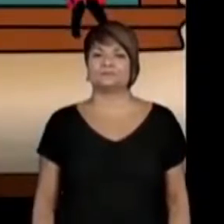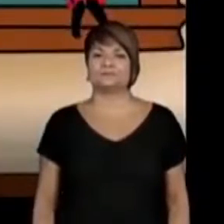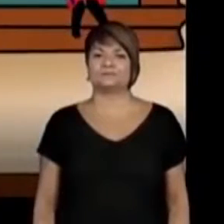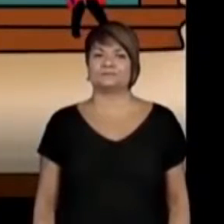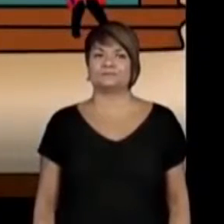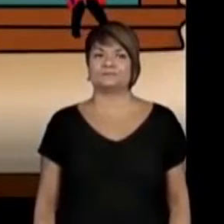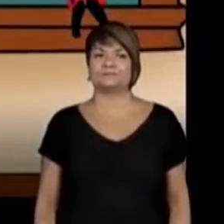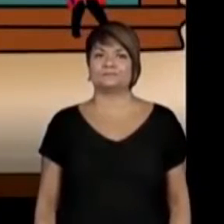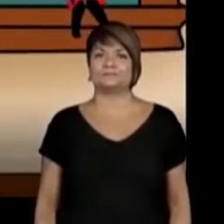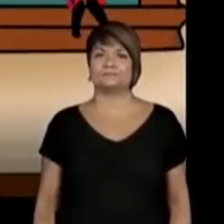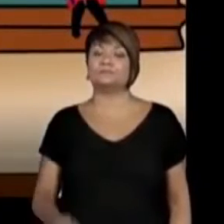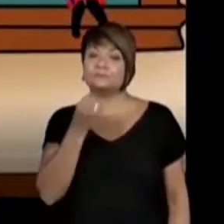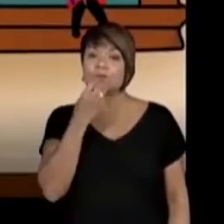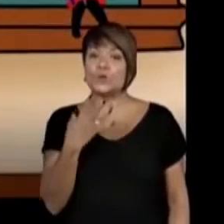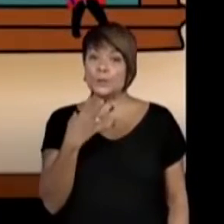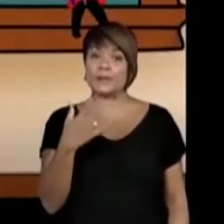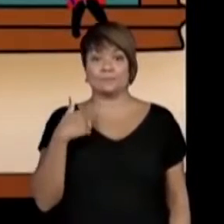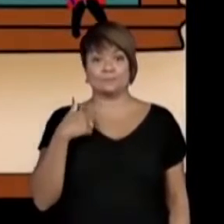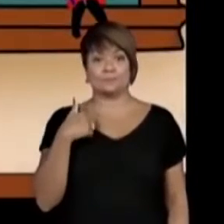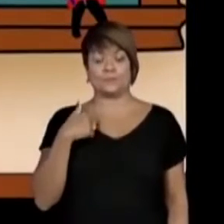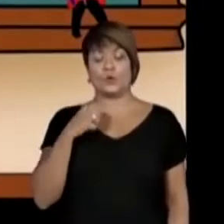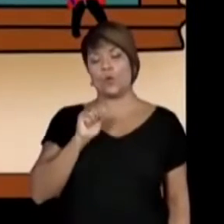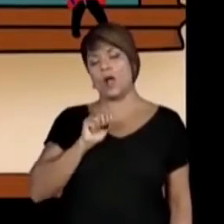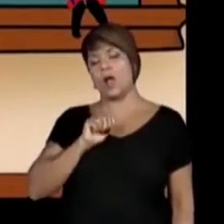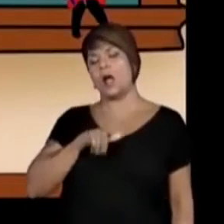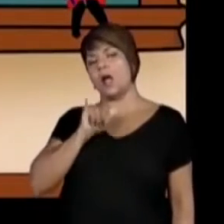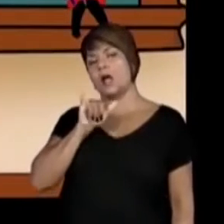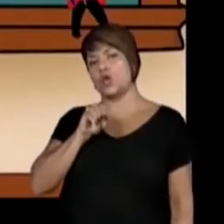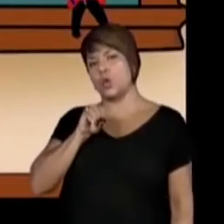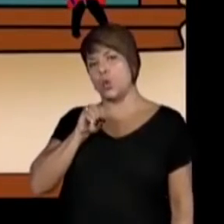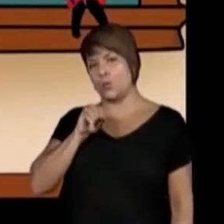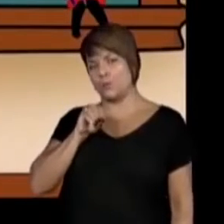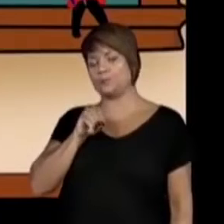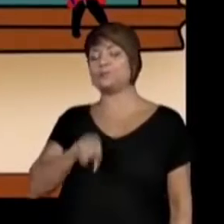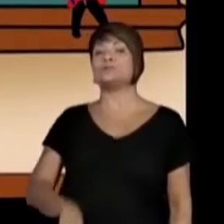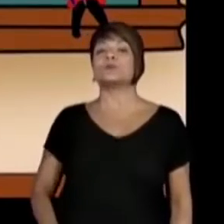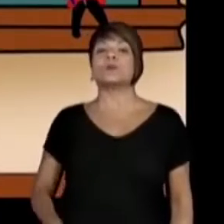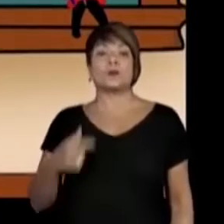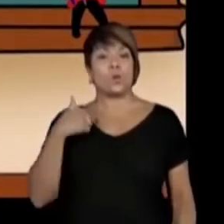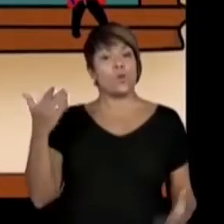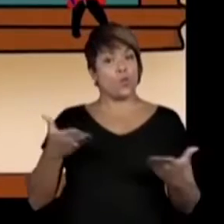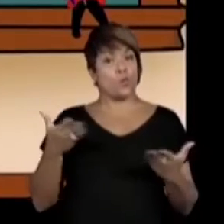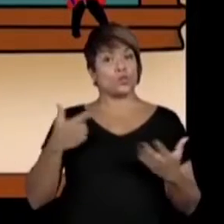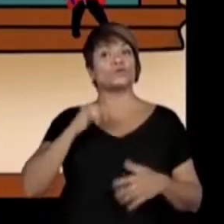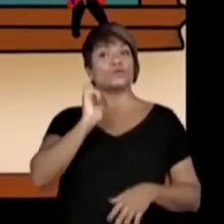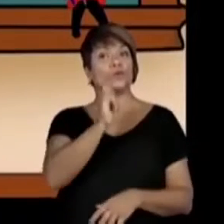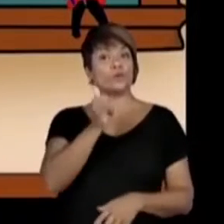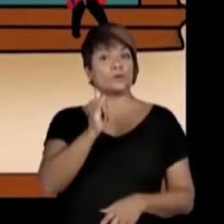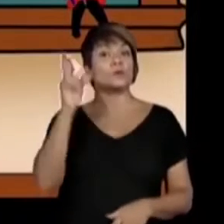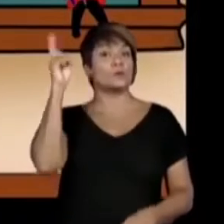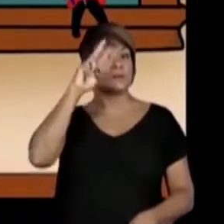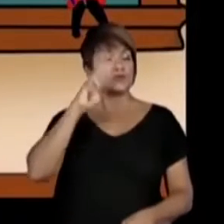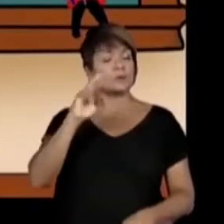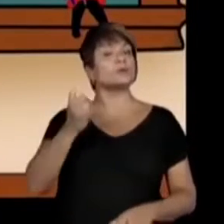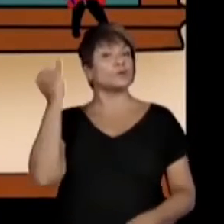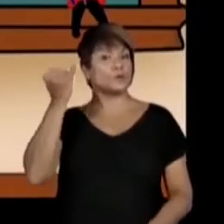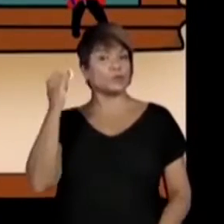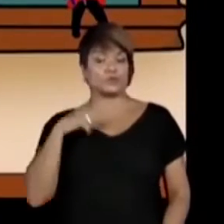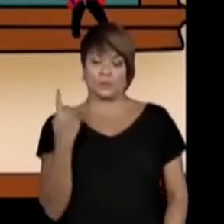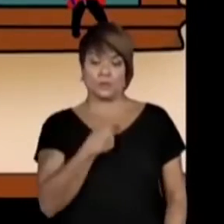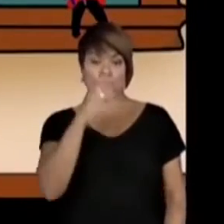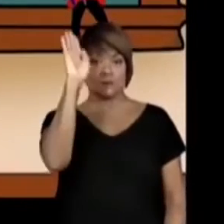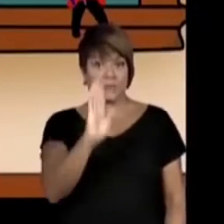Tudo bem? Eu sou a Ayô. E hoje, eu vim contar uma história muito importante. Tanto para nós, brasileiros, para